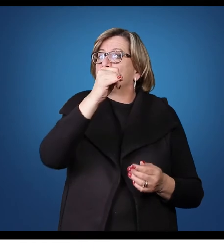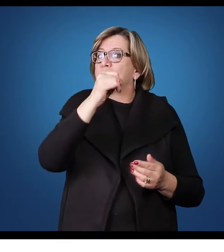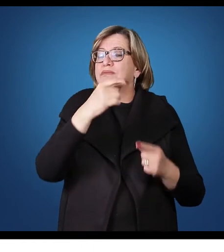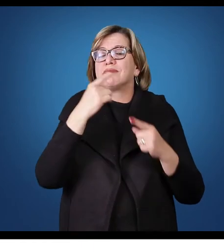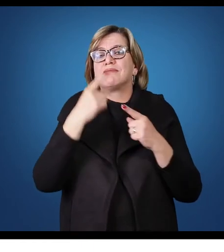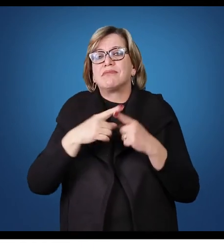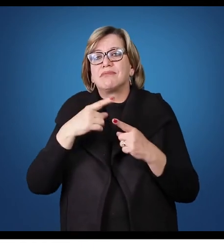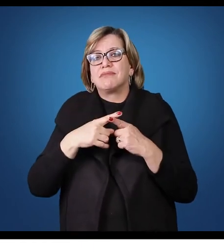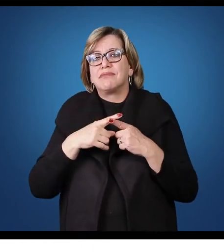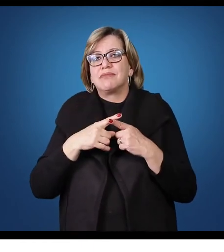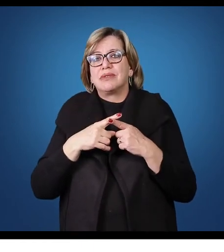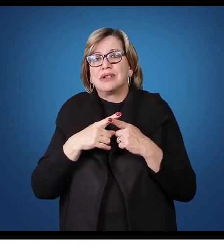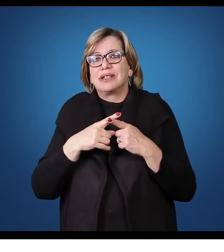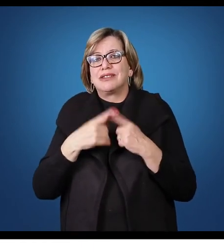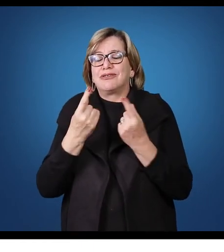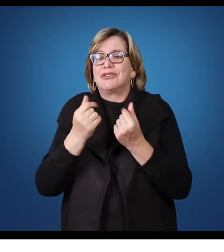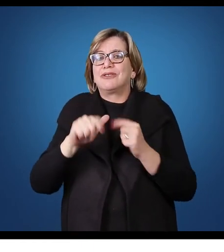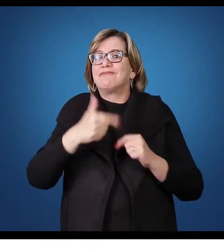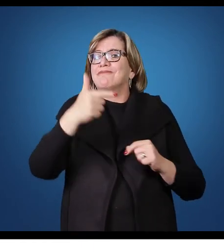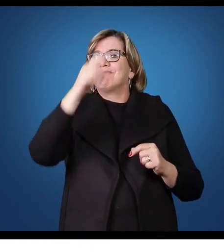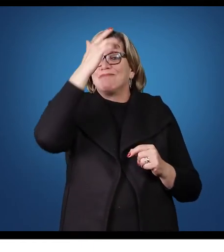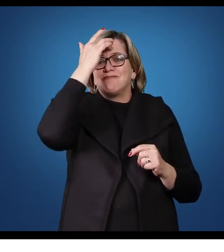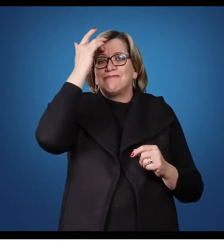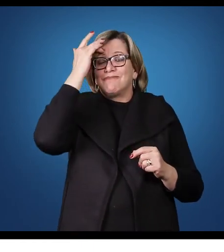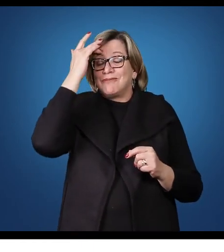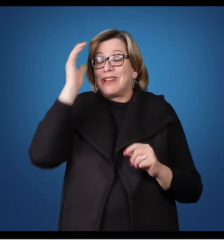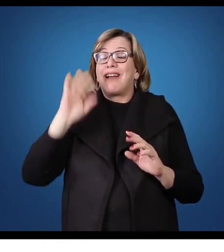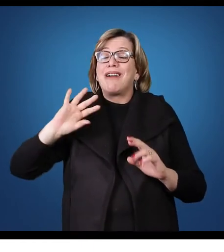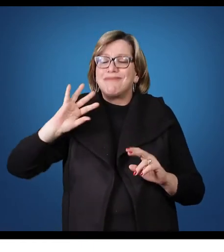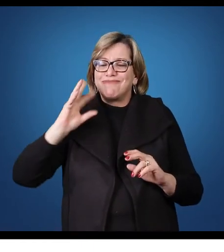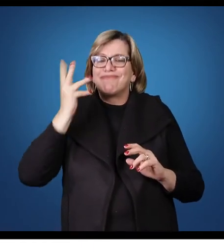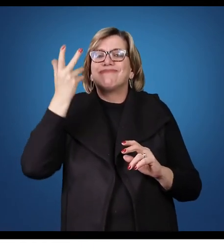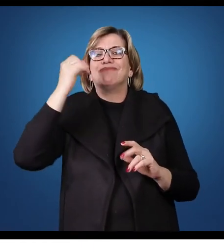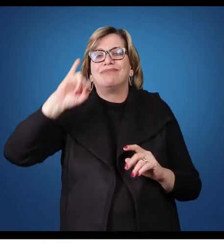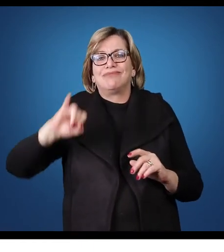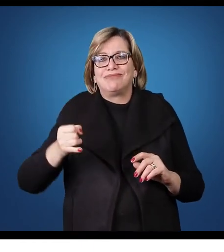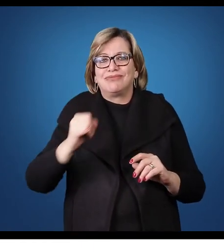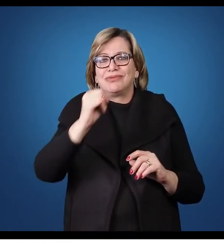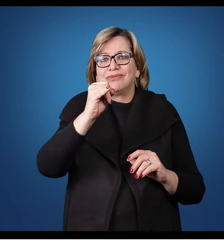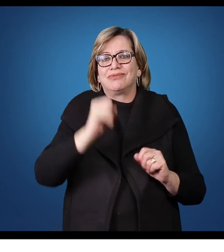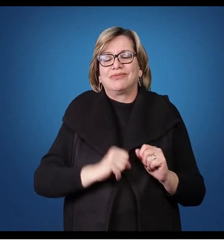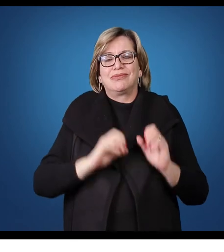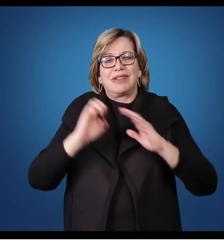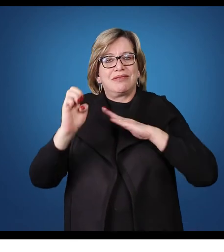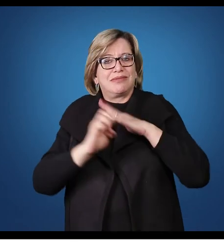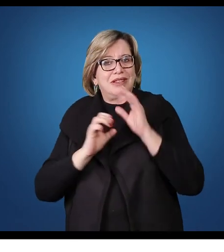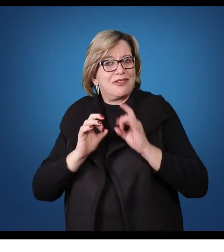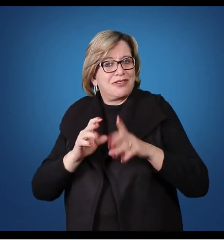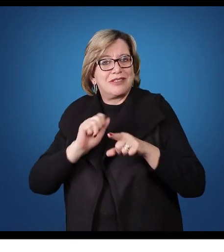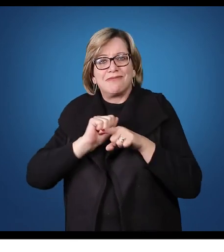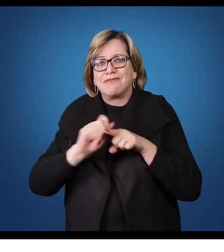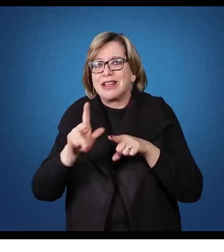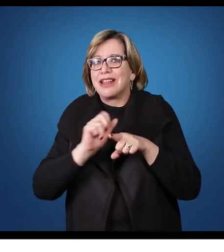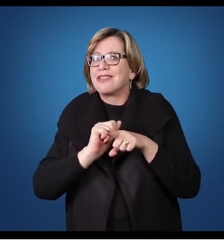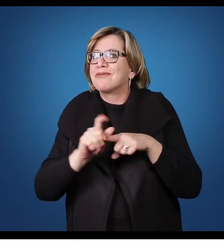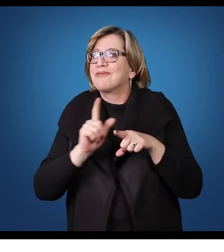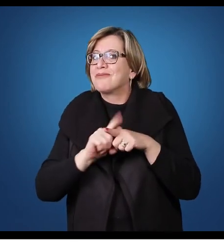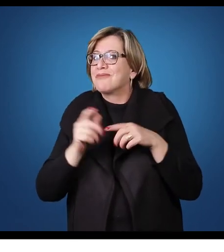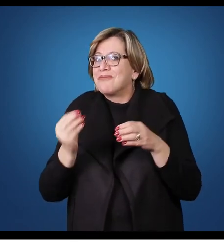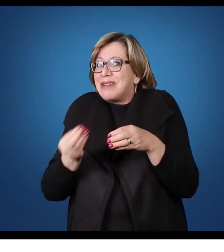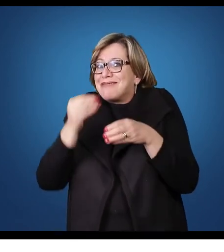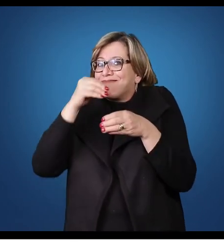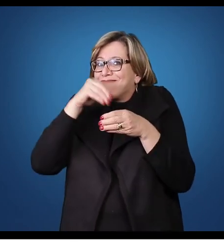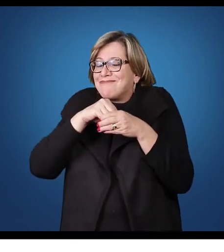Porque capital de terceiros é oneroso. A empresa vende a prazo, mas ela está embutida